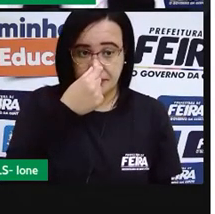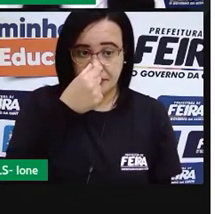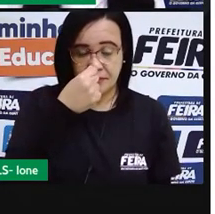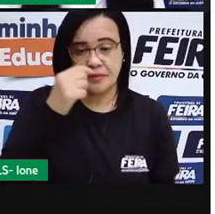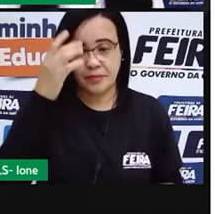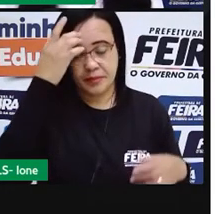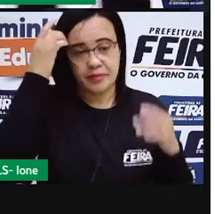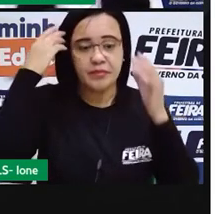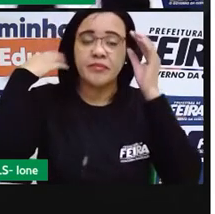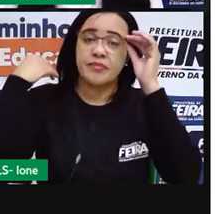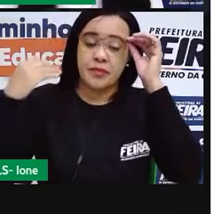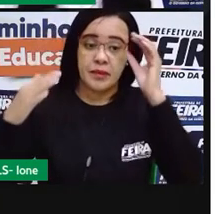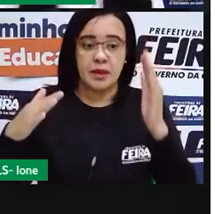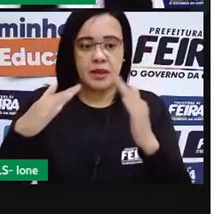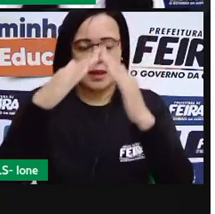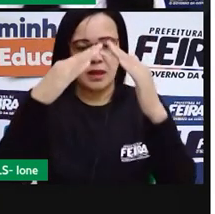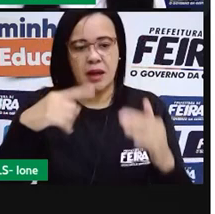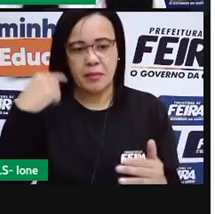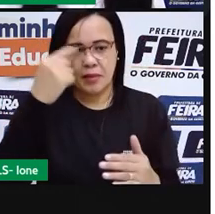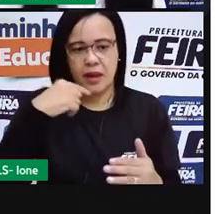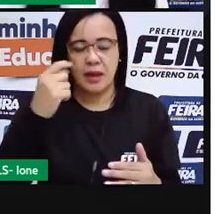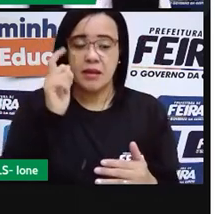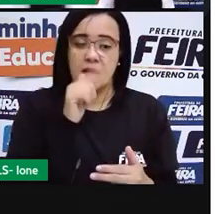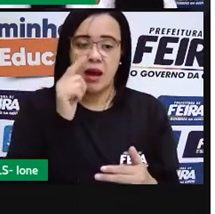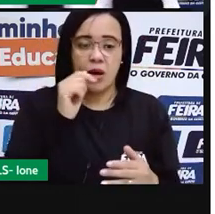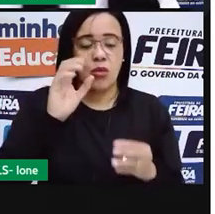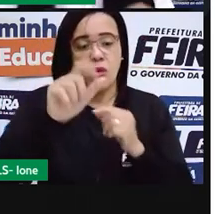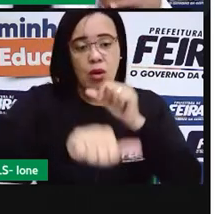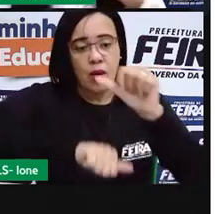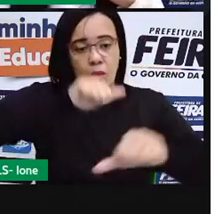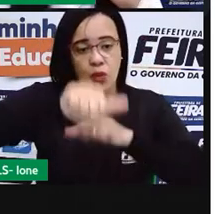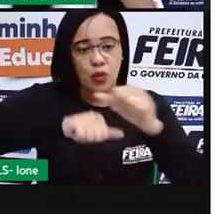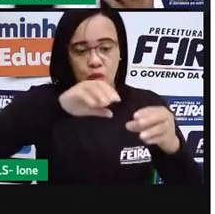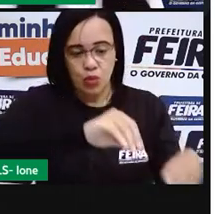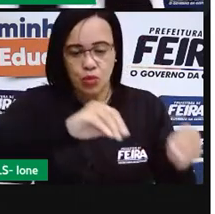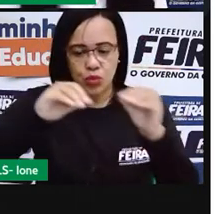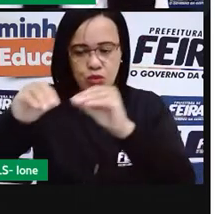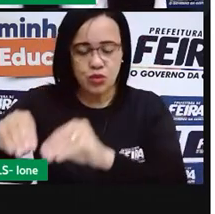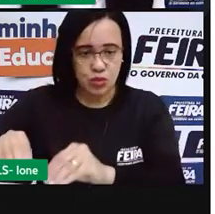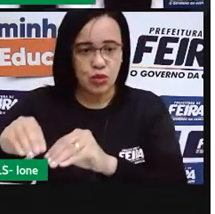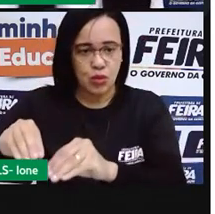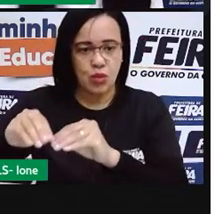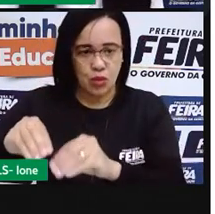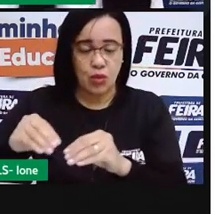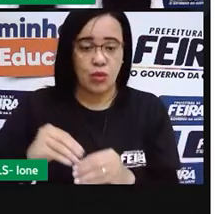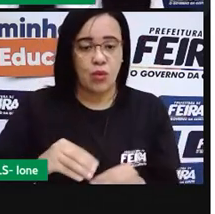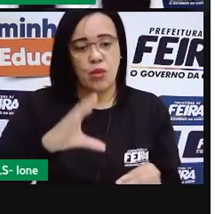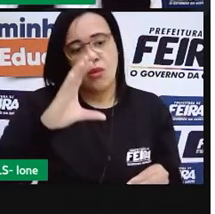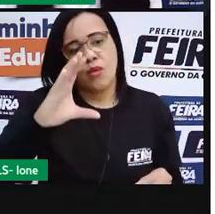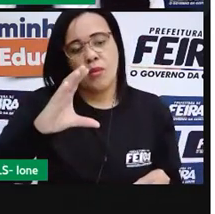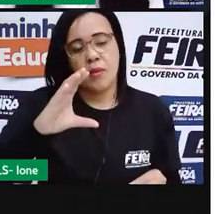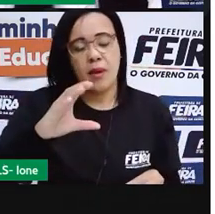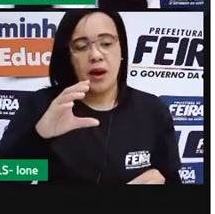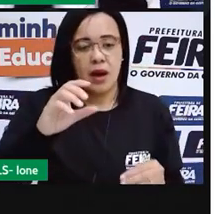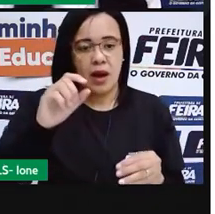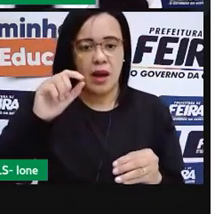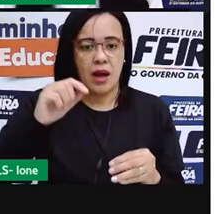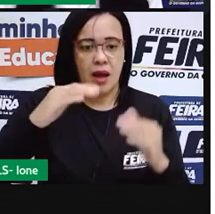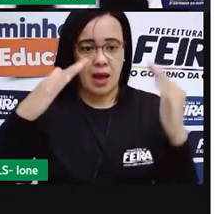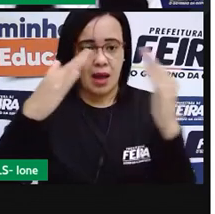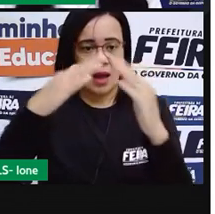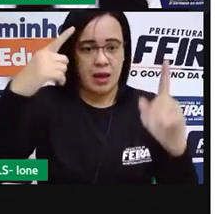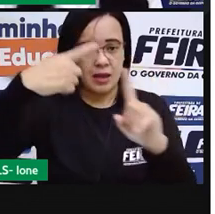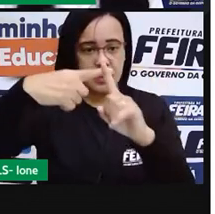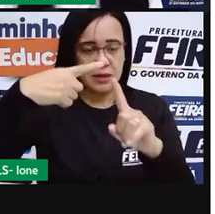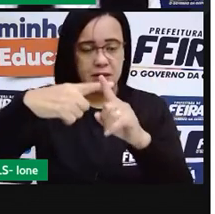da capela Olhos d'Água, a festa passou para a capelinha do Padre Antônio Tavares, o sacerdote